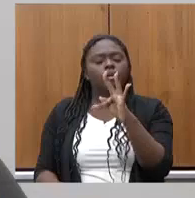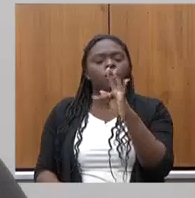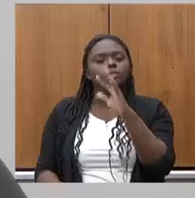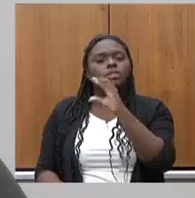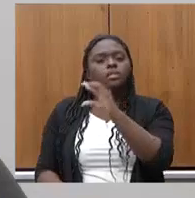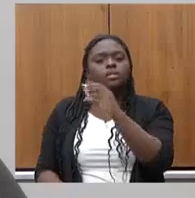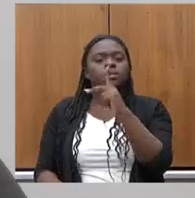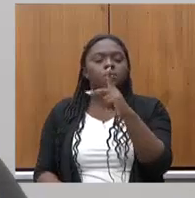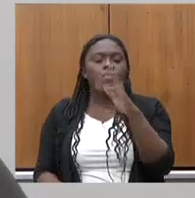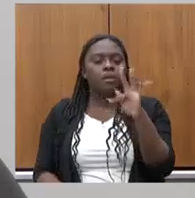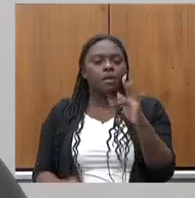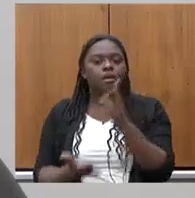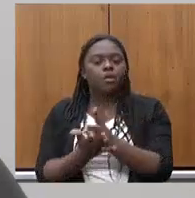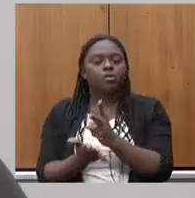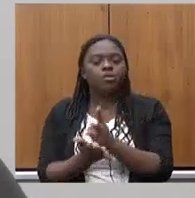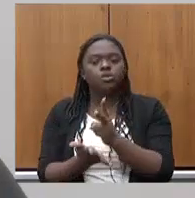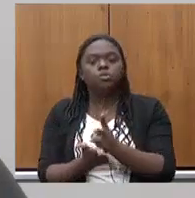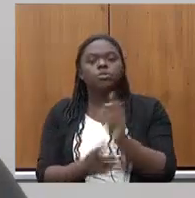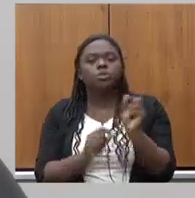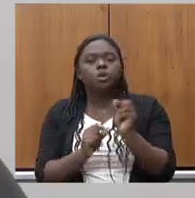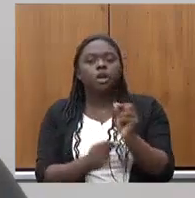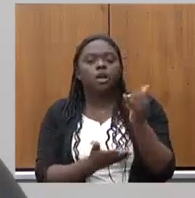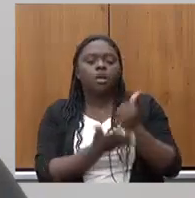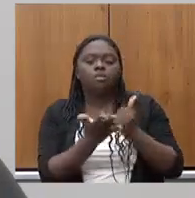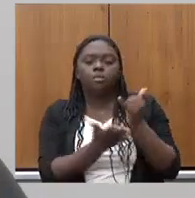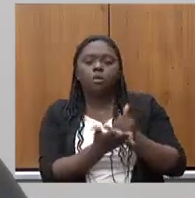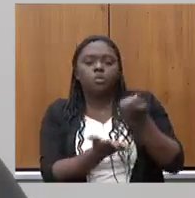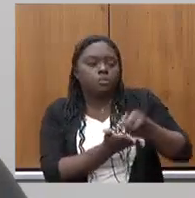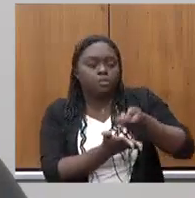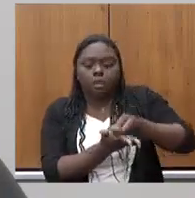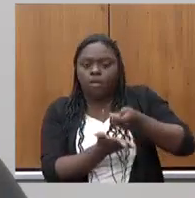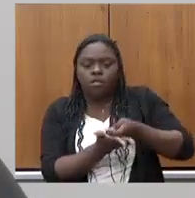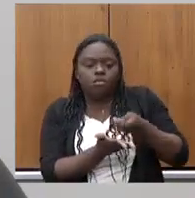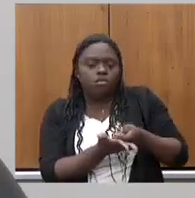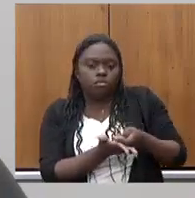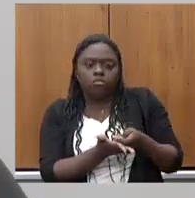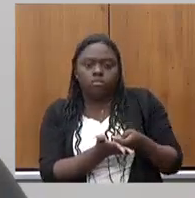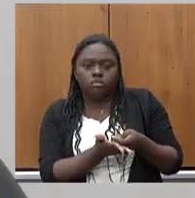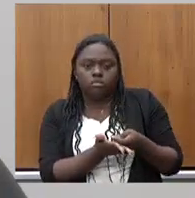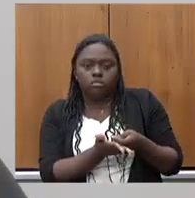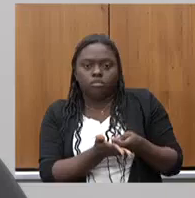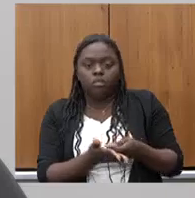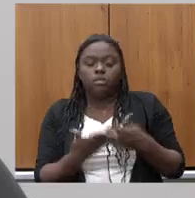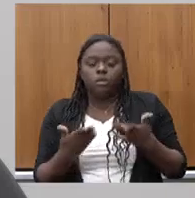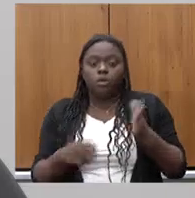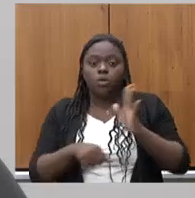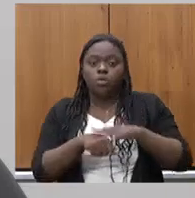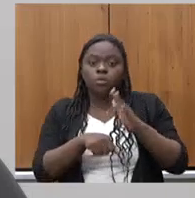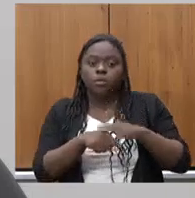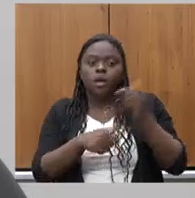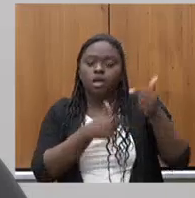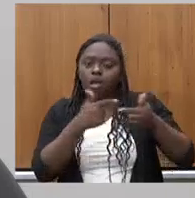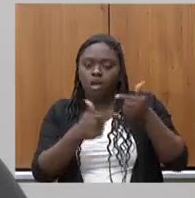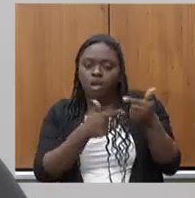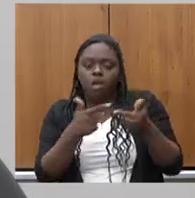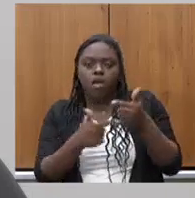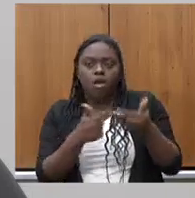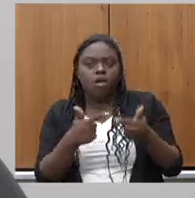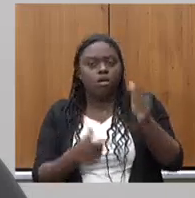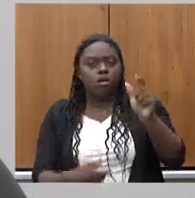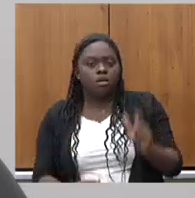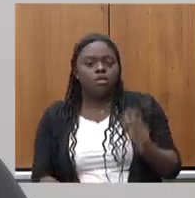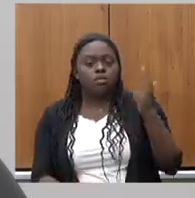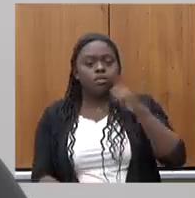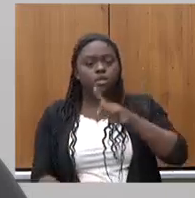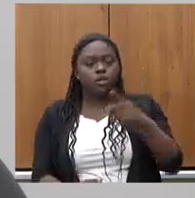CPFs de classe trabalhadora continuam com uma alta carga tributária quanto mais classe trabalhadora quem ganha dois salários